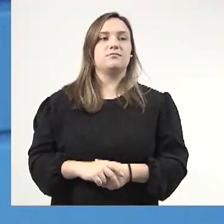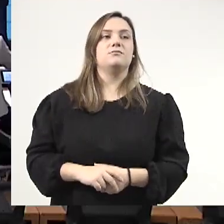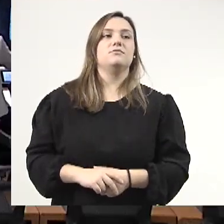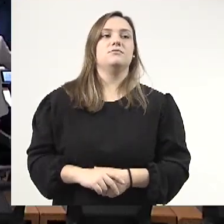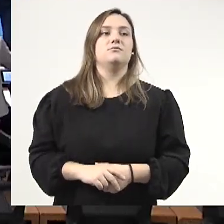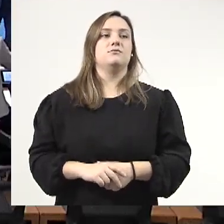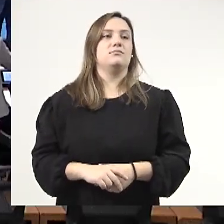A gente... Obrigado.